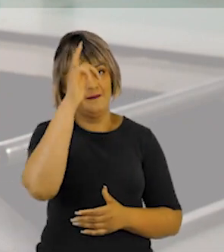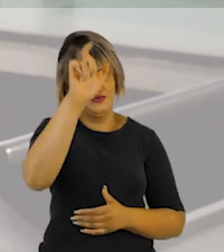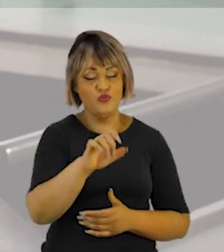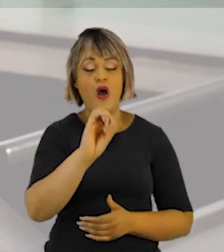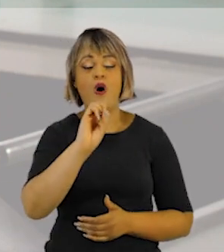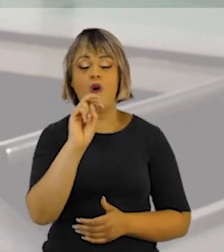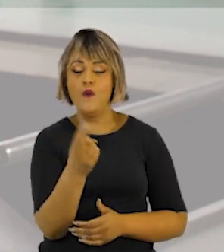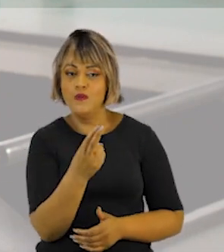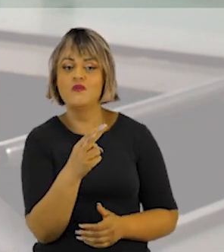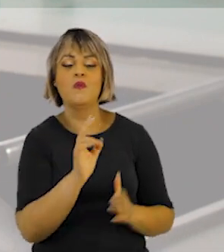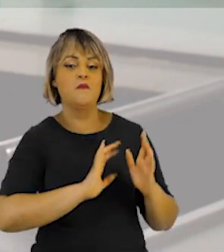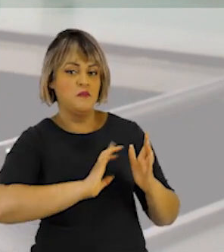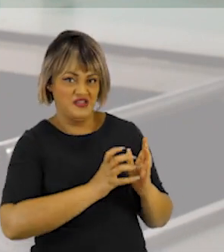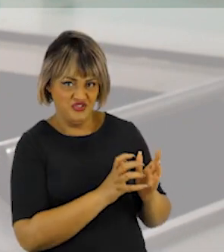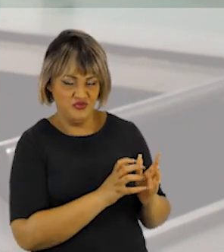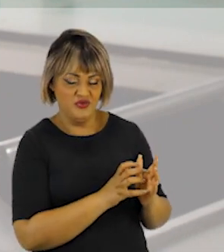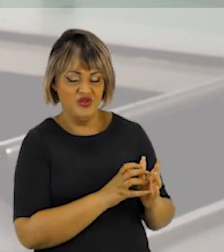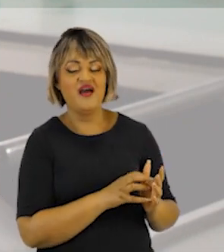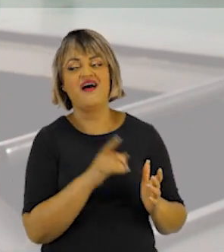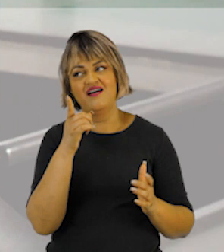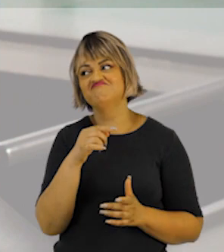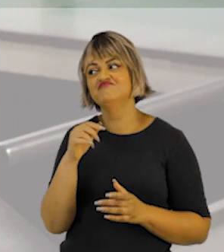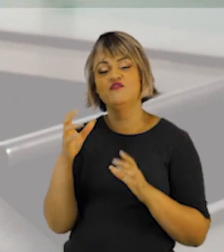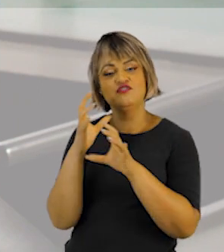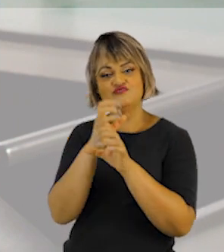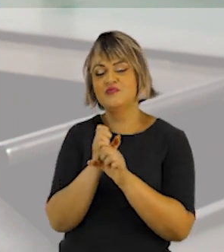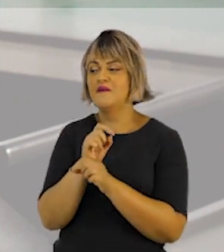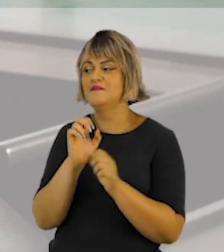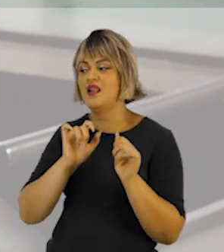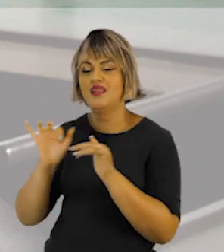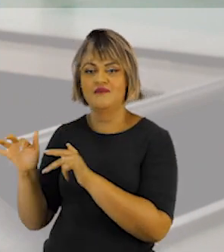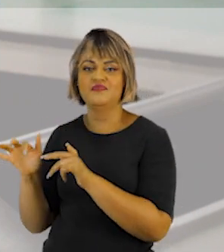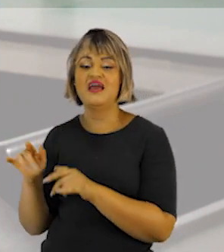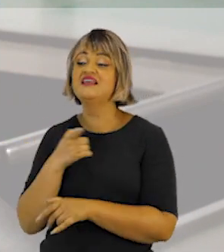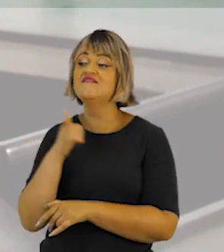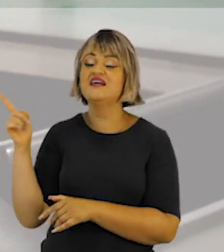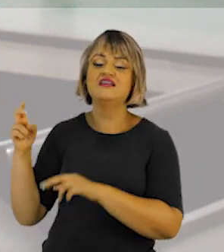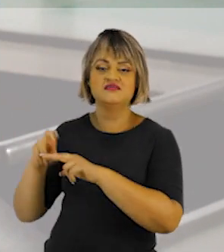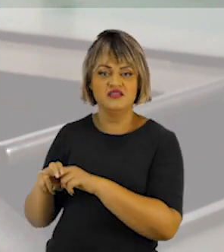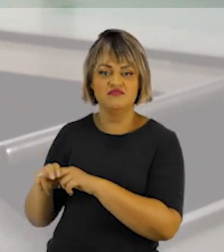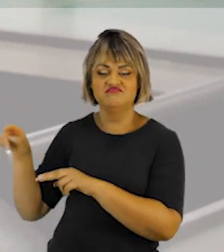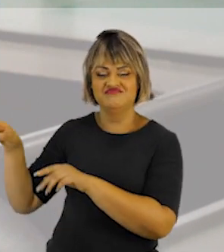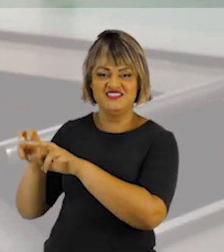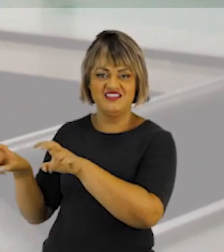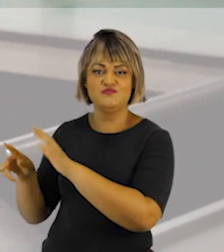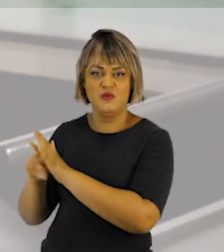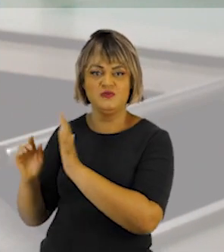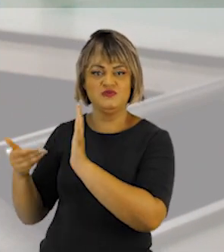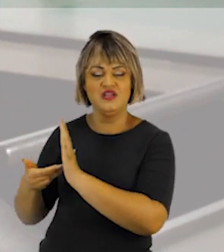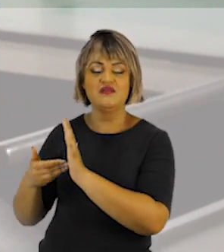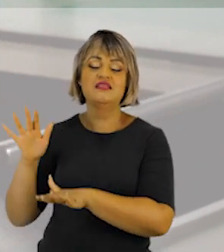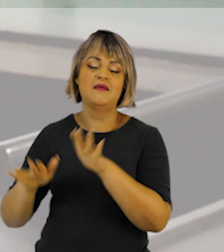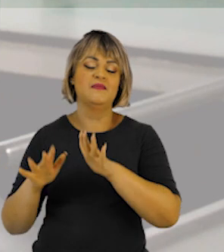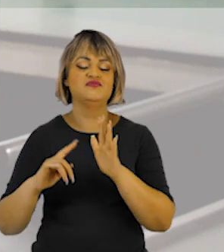ele vai ser levado em conta para saber quantas cadeiras o partido vai ter. E aí depois, quem vai ocupar as cadeiras, aí sim que o voto pessoal vai ter